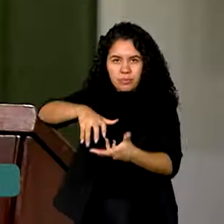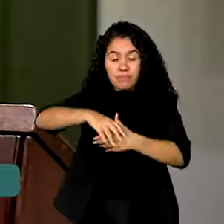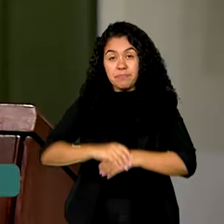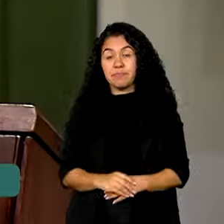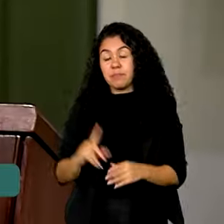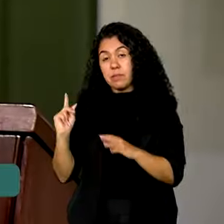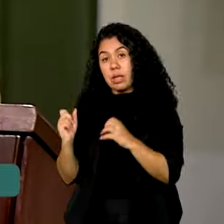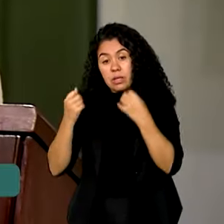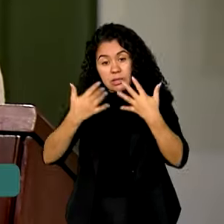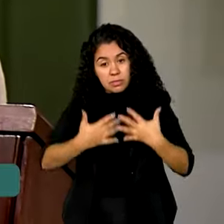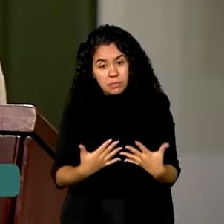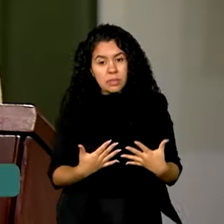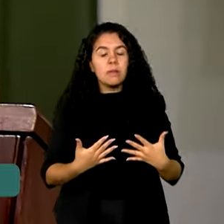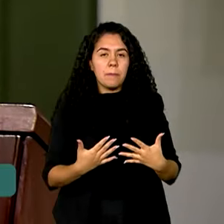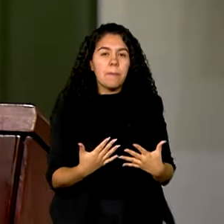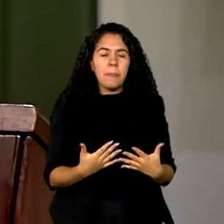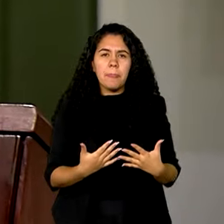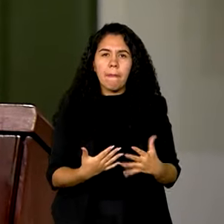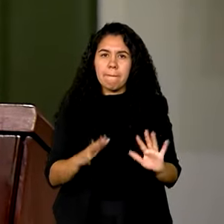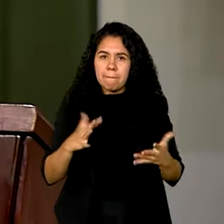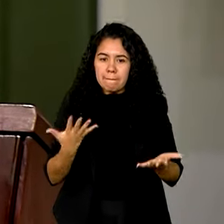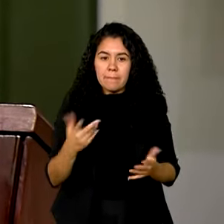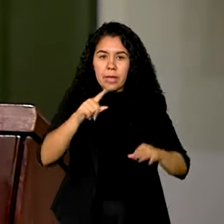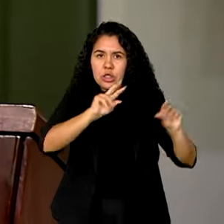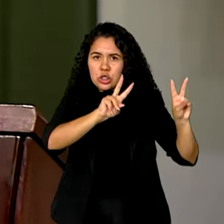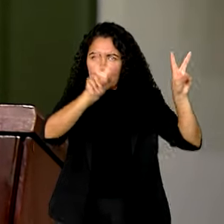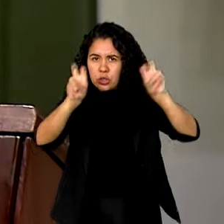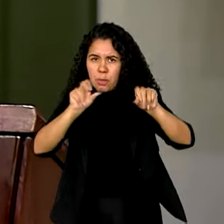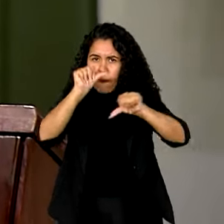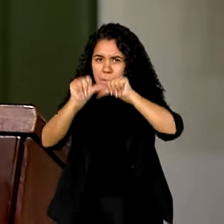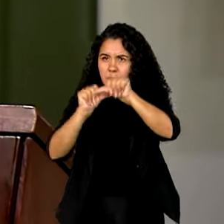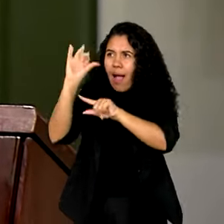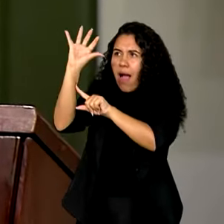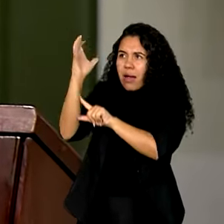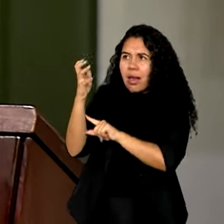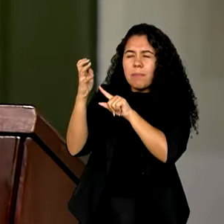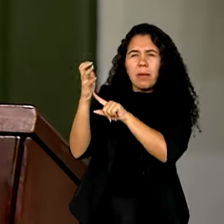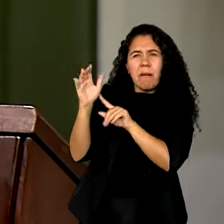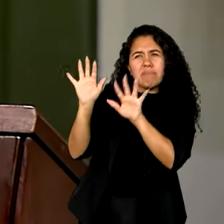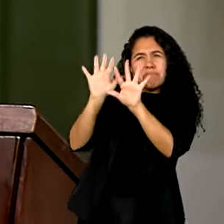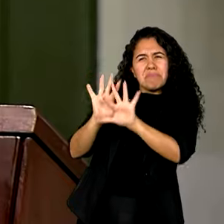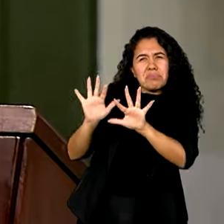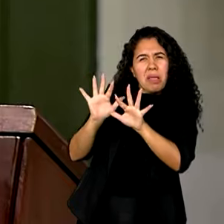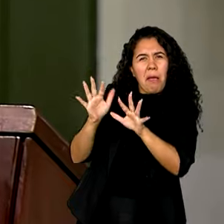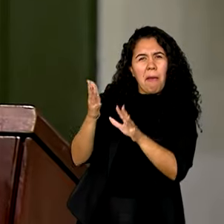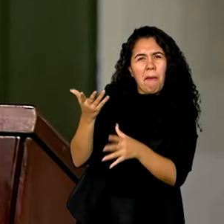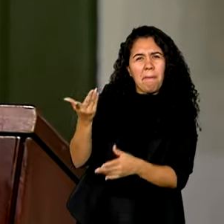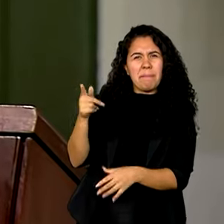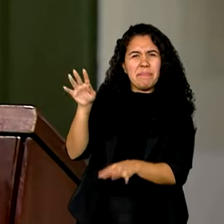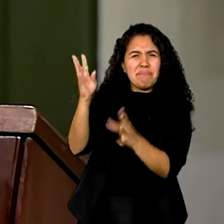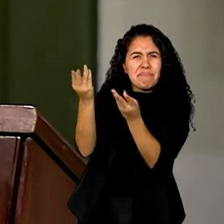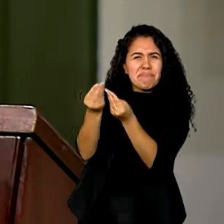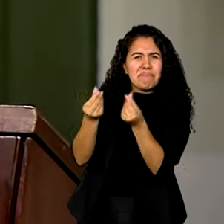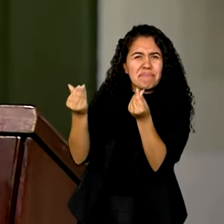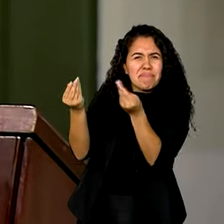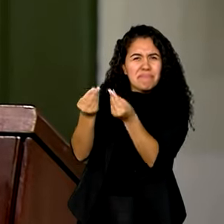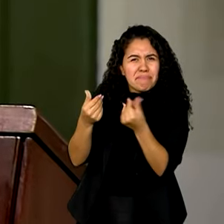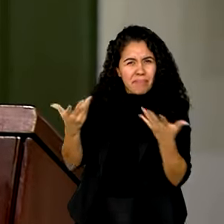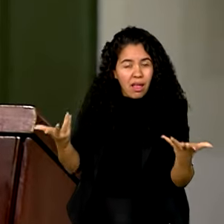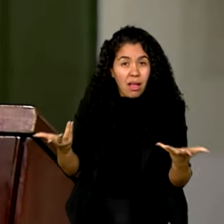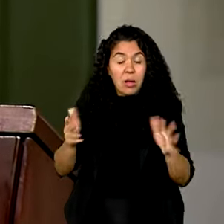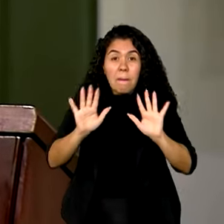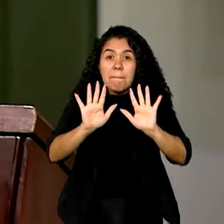Geralmente, essa entidade, mudança do clima, às vezes parece uma coisa abstrata. E